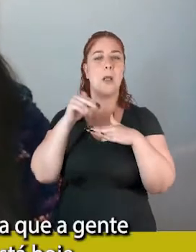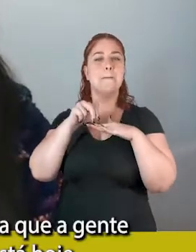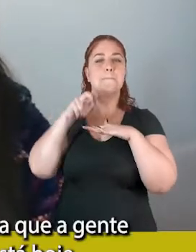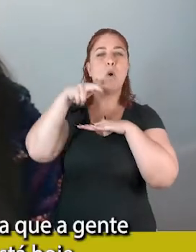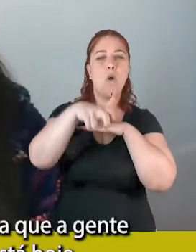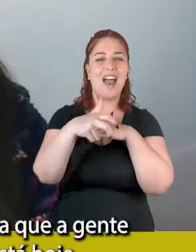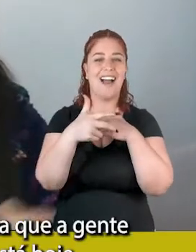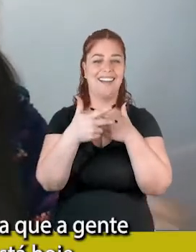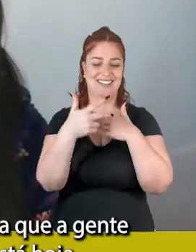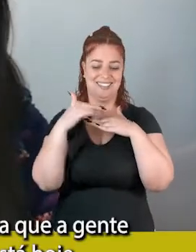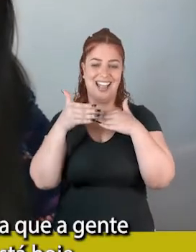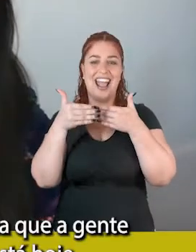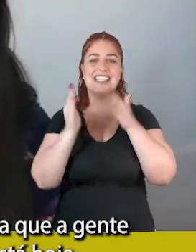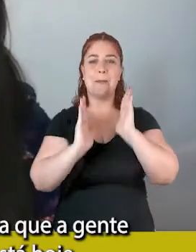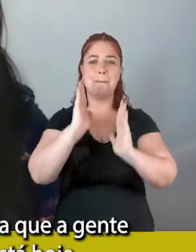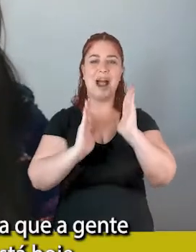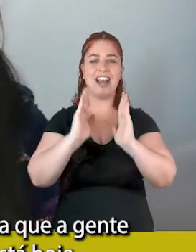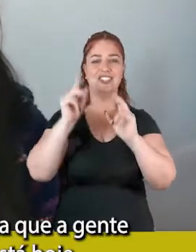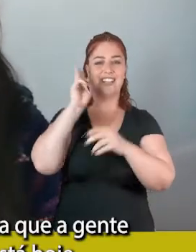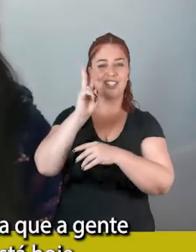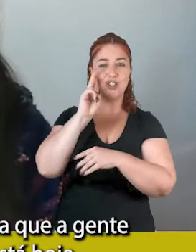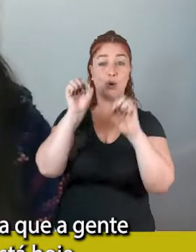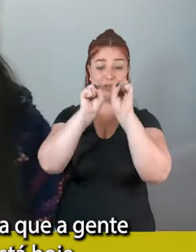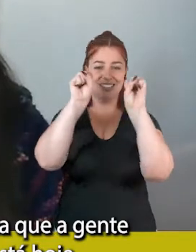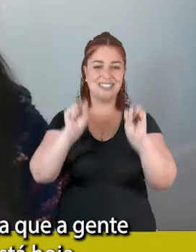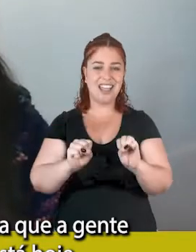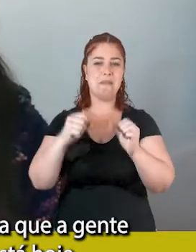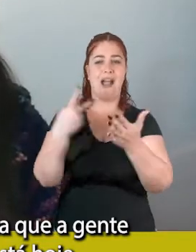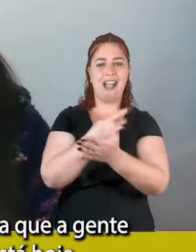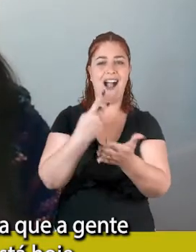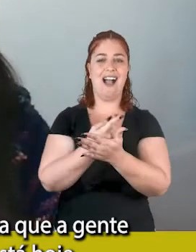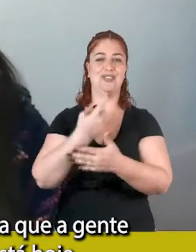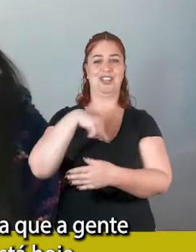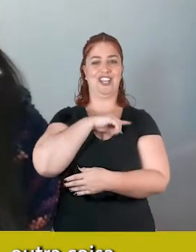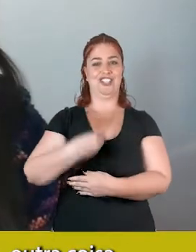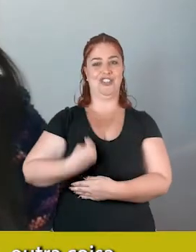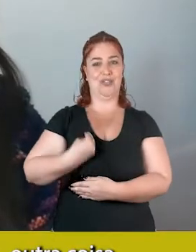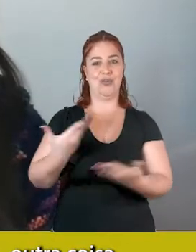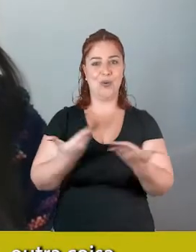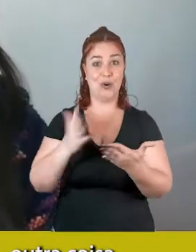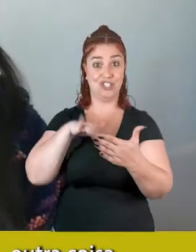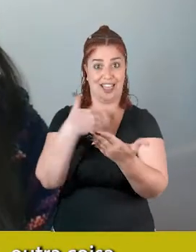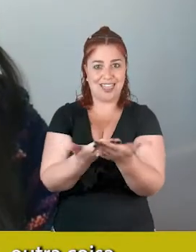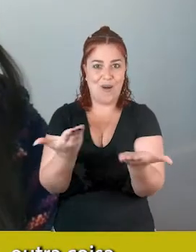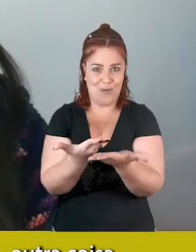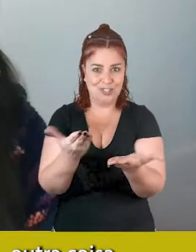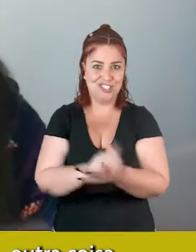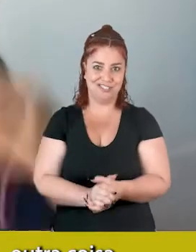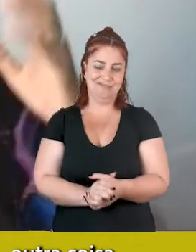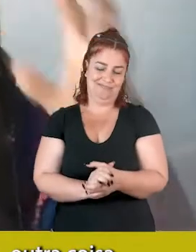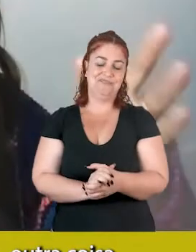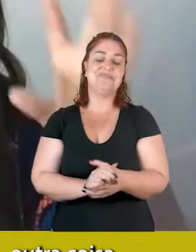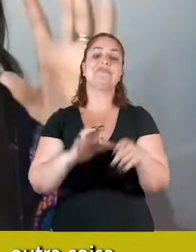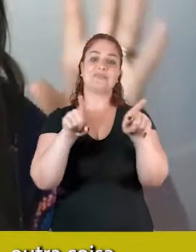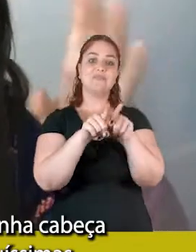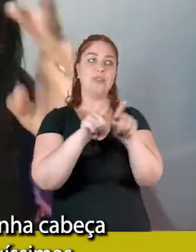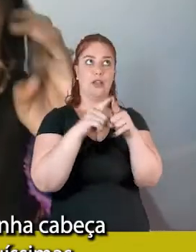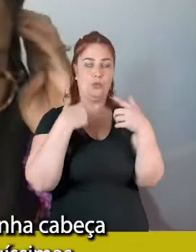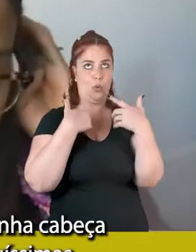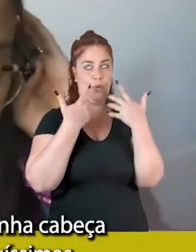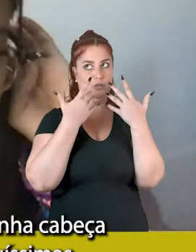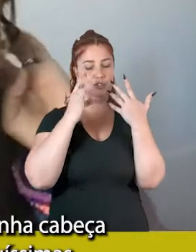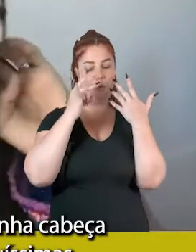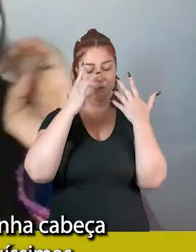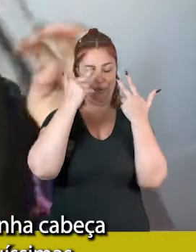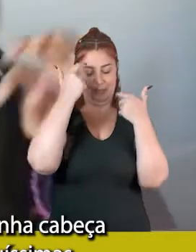para você criar esse sistema, né, que a gente é hoje, onde a gente está hoje, a gente fala muito assim, outra coisa, estou assim, coisa